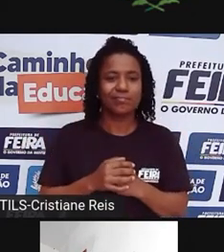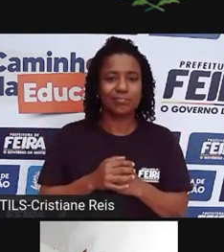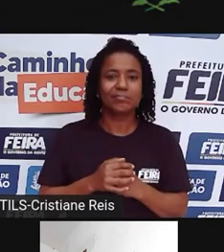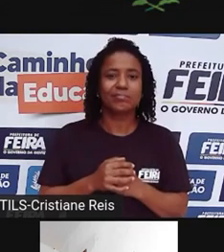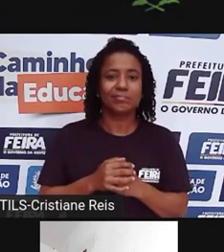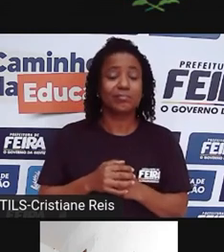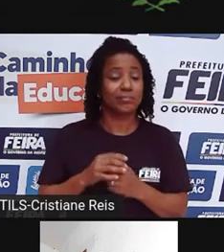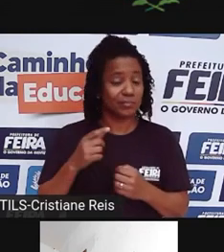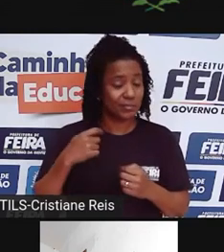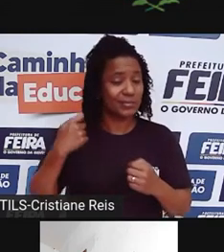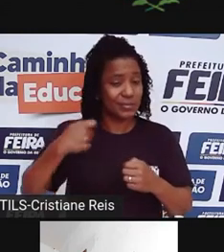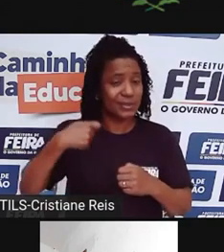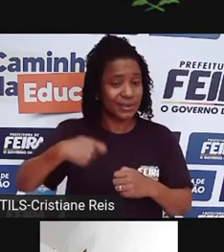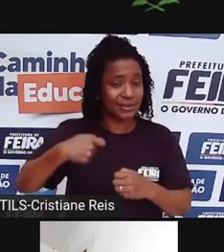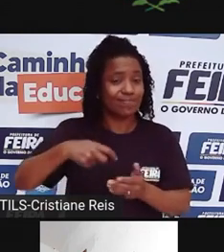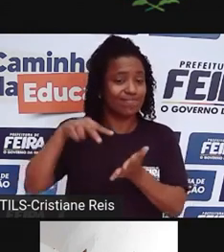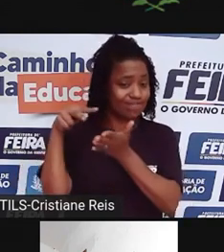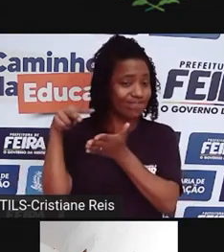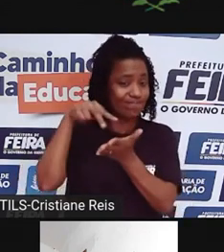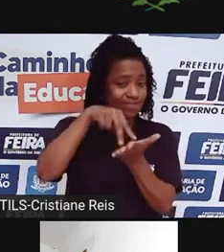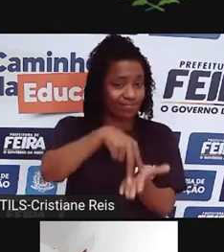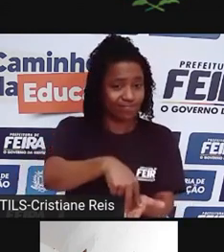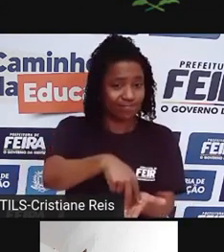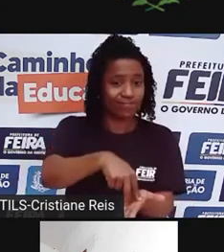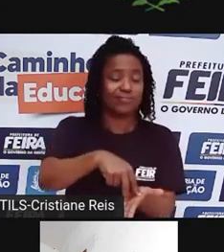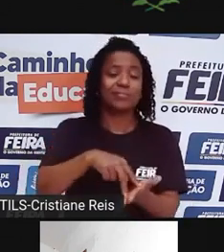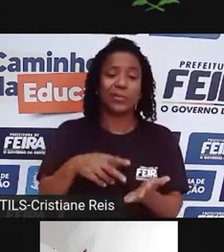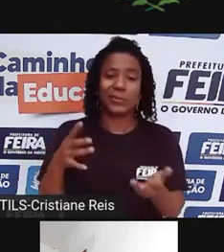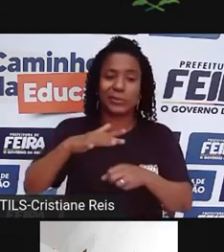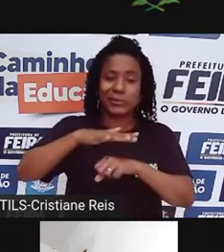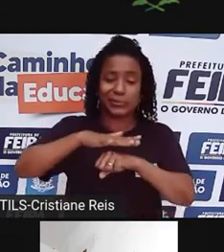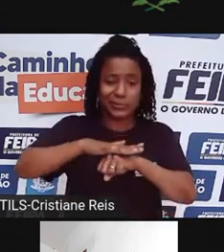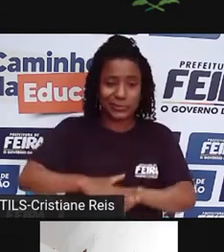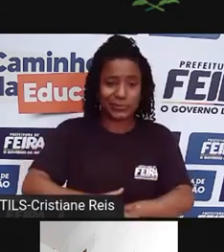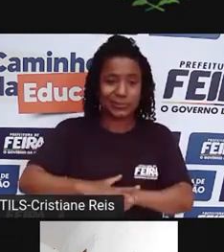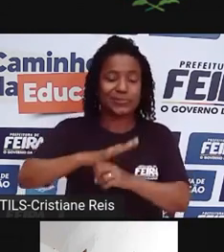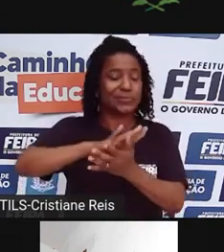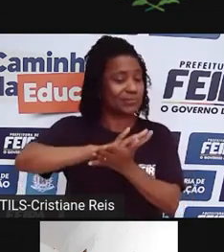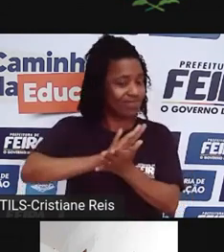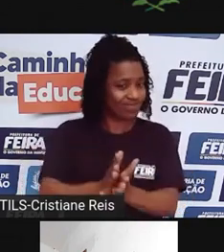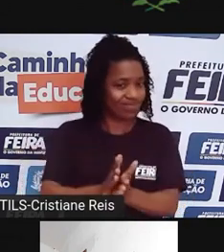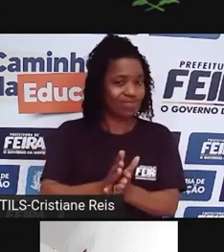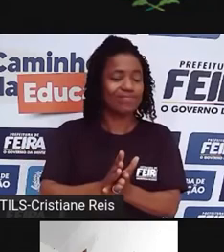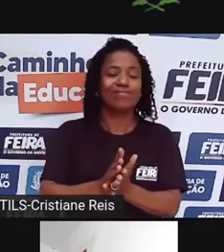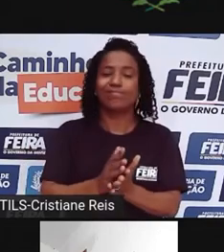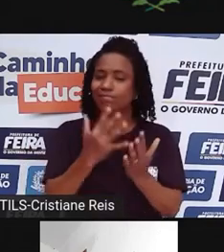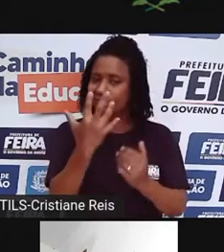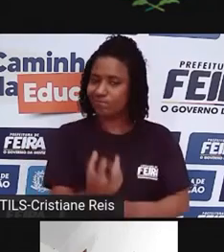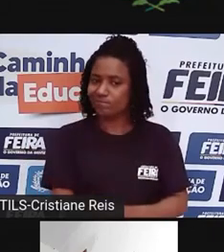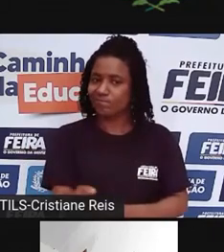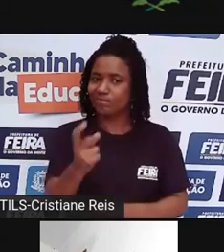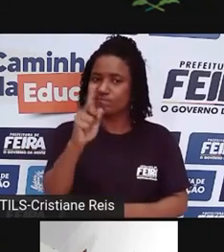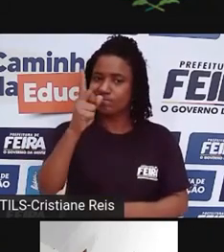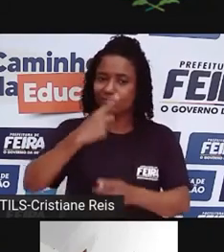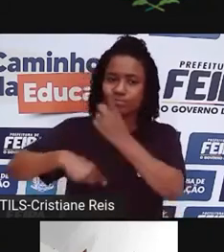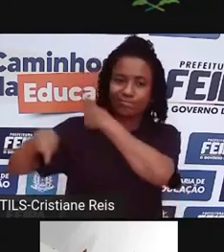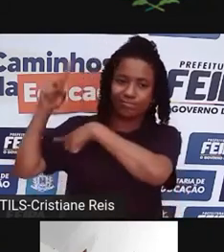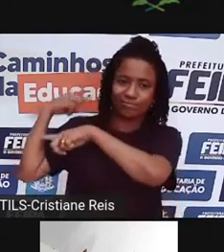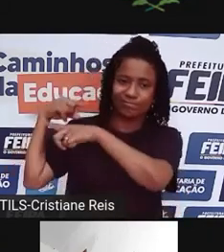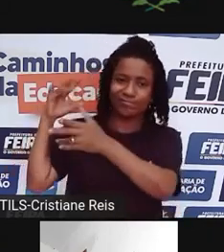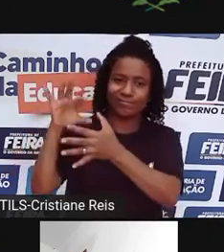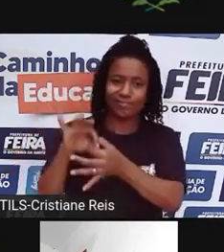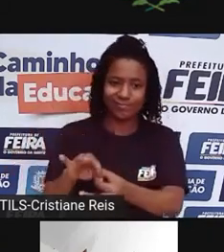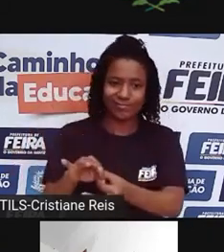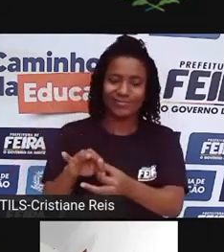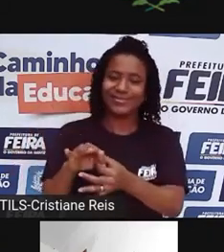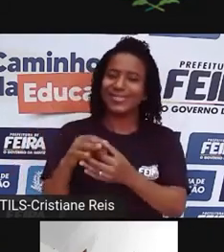da maneira possível, né, essa opressão que ela é construída aí há séculos sobre nós. Eduardo,